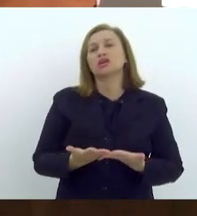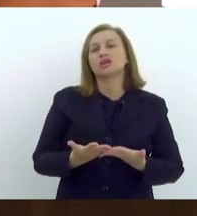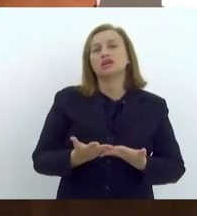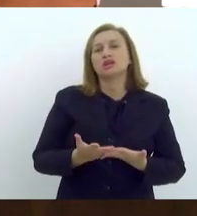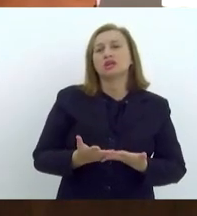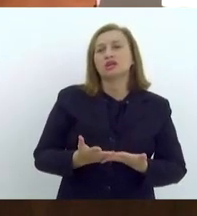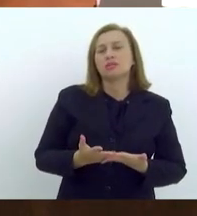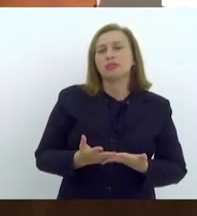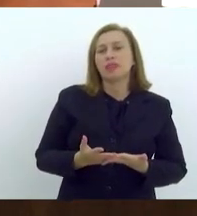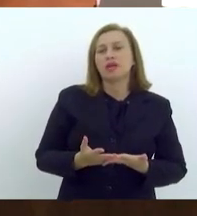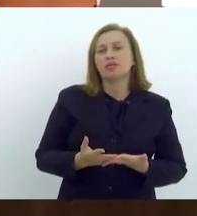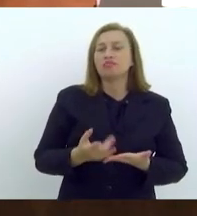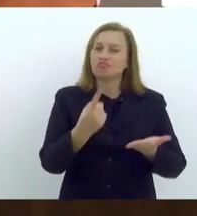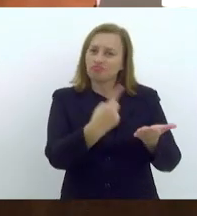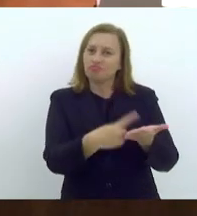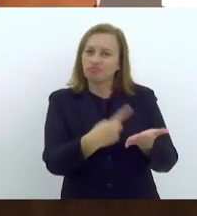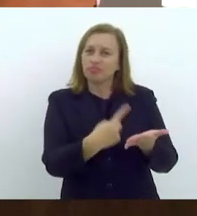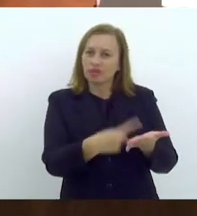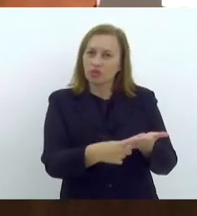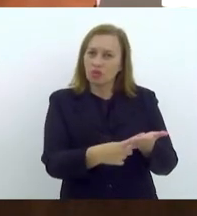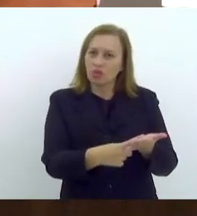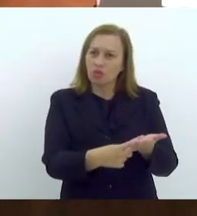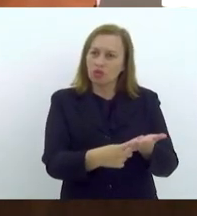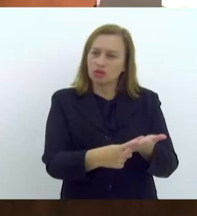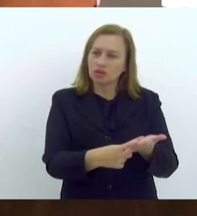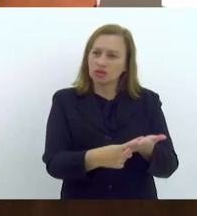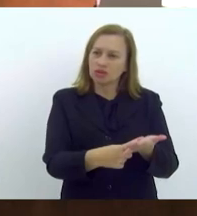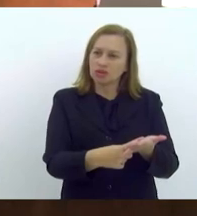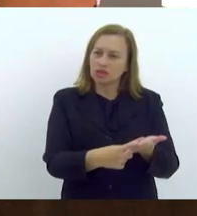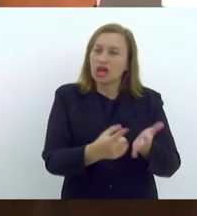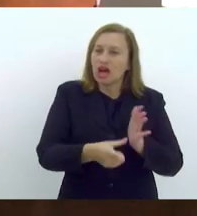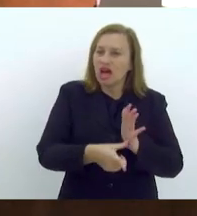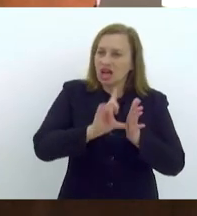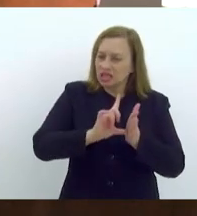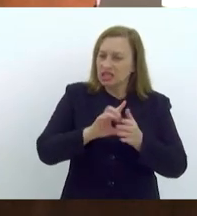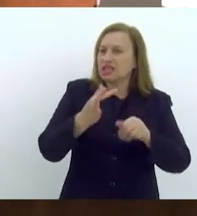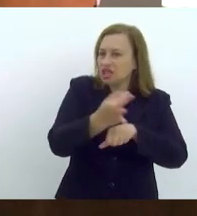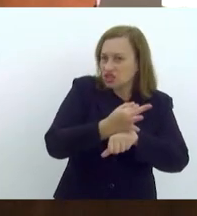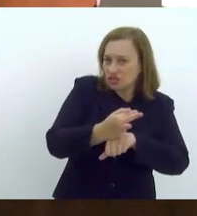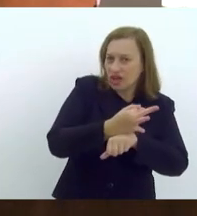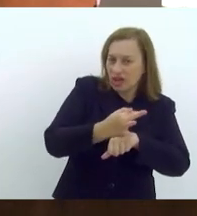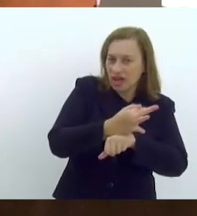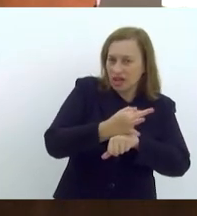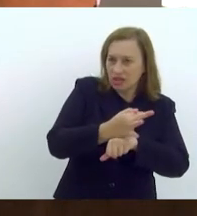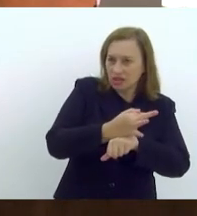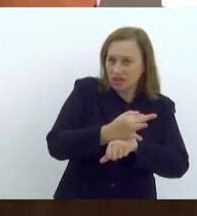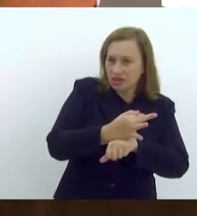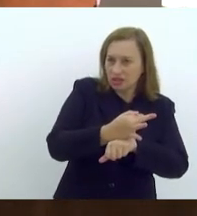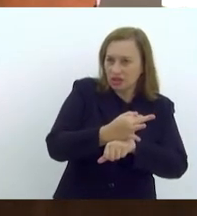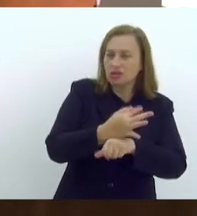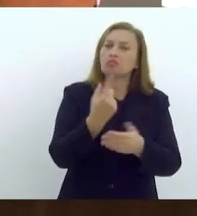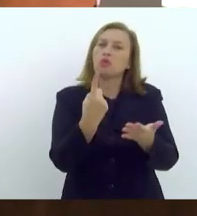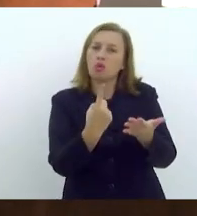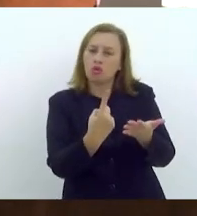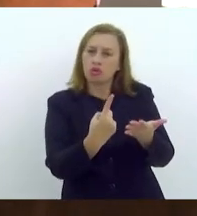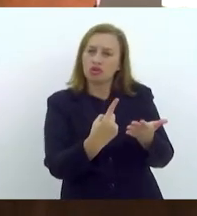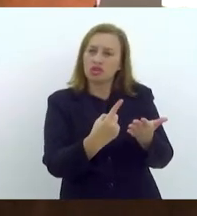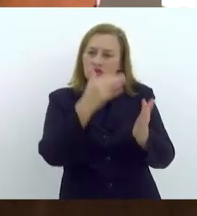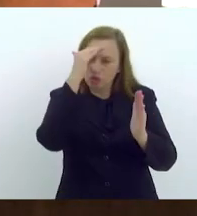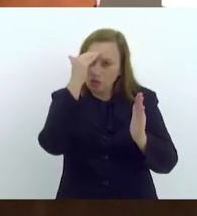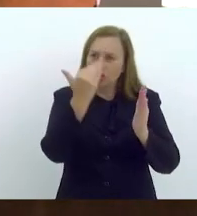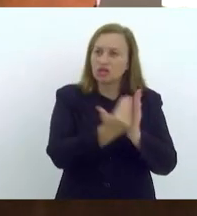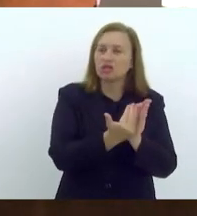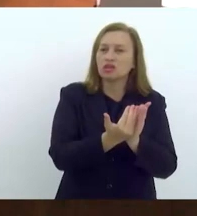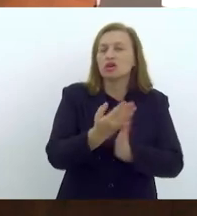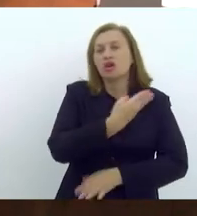sempre para que esse acordo feito no início de junho, no final de junho, que ele seja cumprido. Acho que é o governo